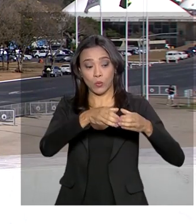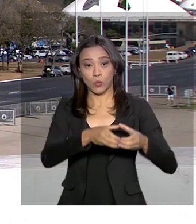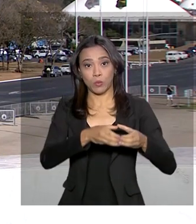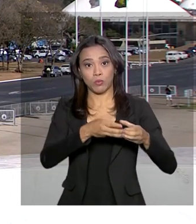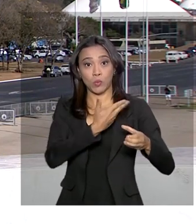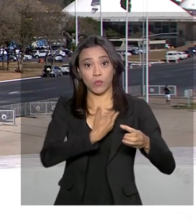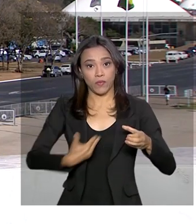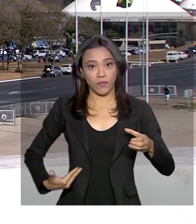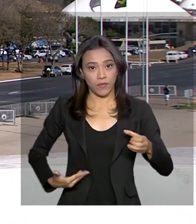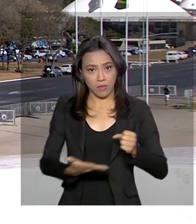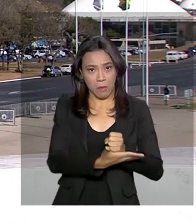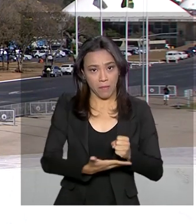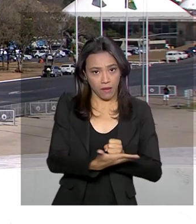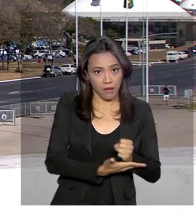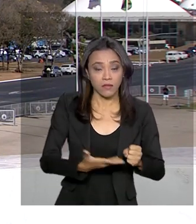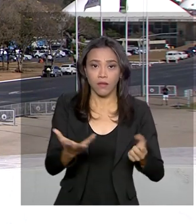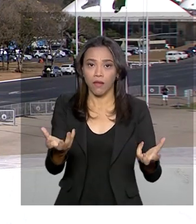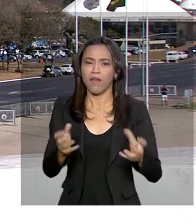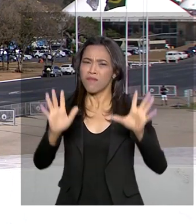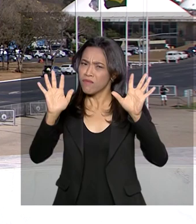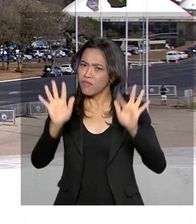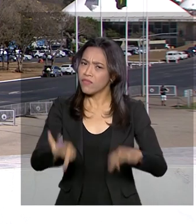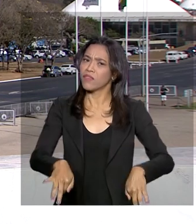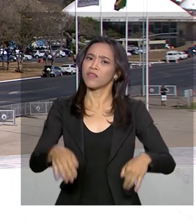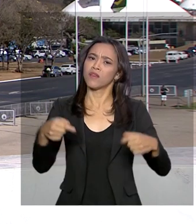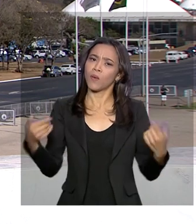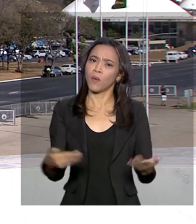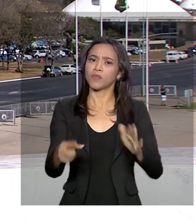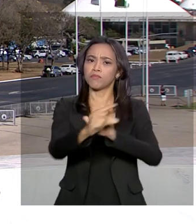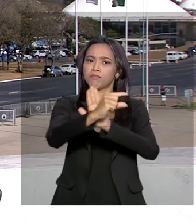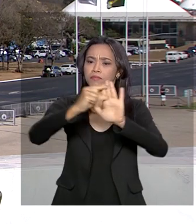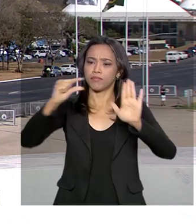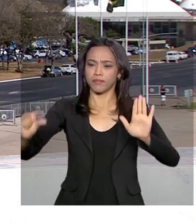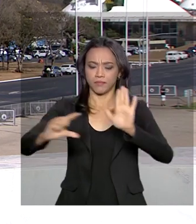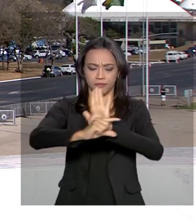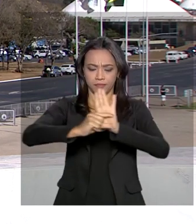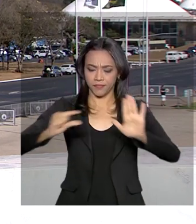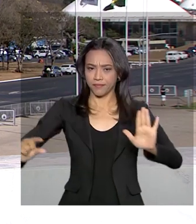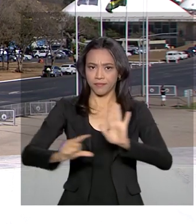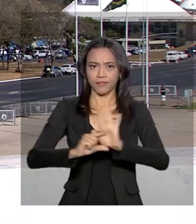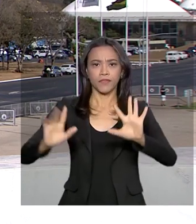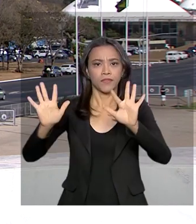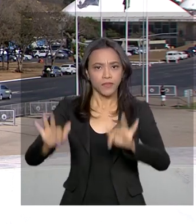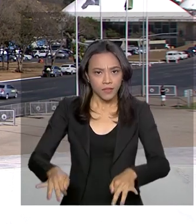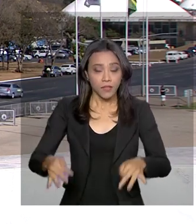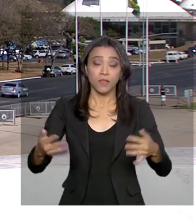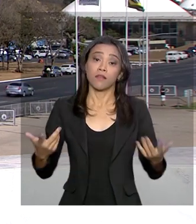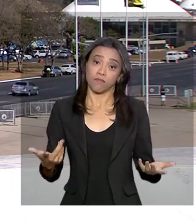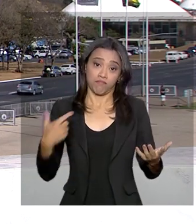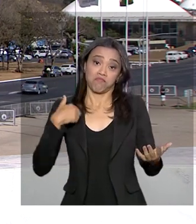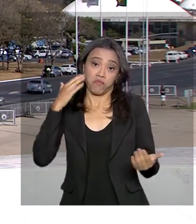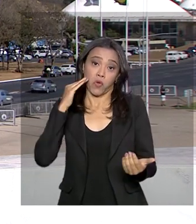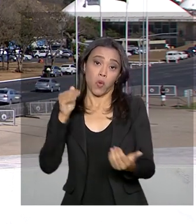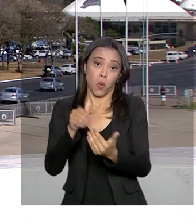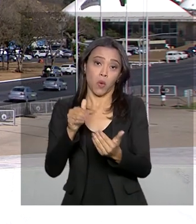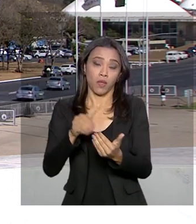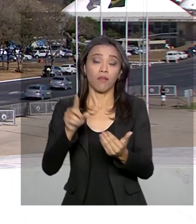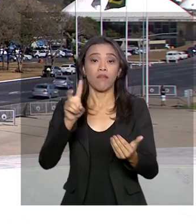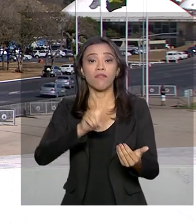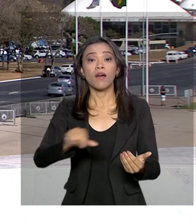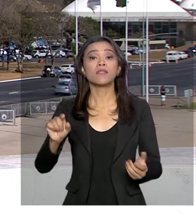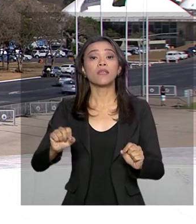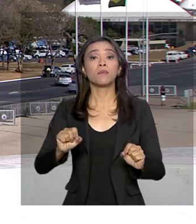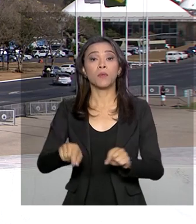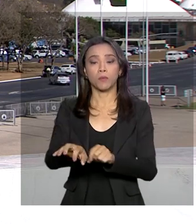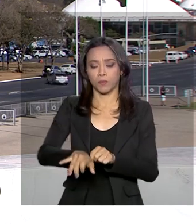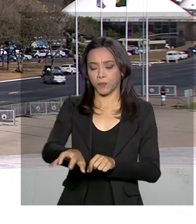encerrar hoje a votação desses destaques. Foi acordado com a oposição que essa votação será feita pelo sistema